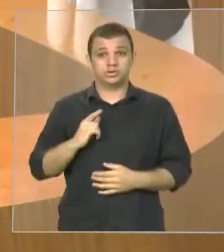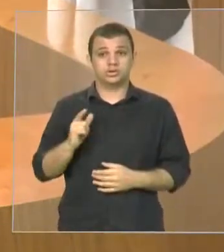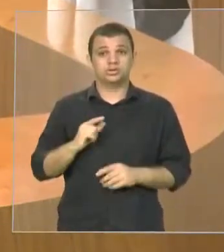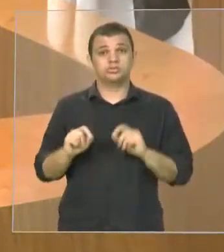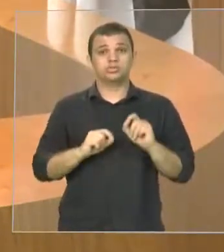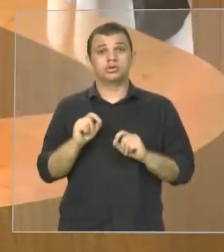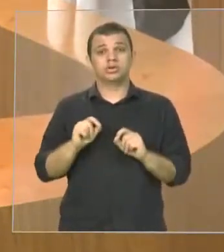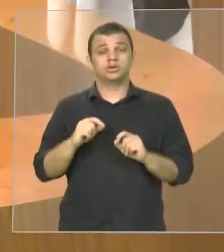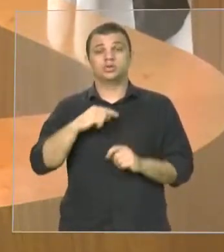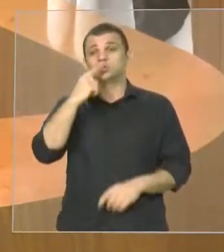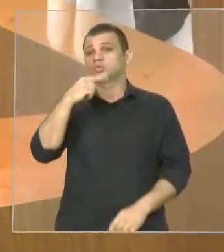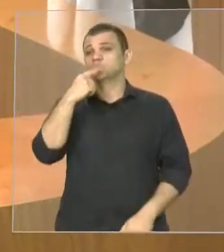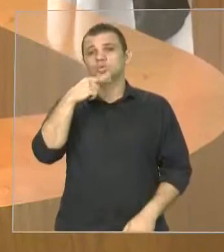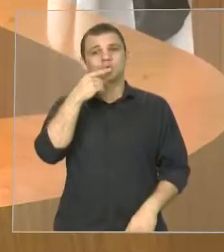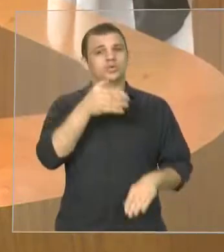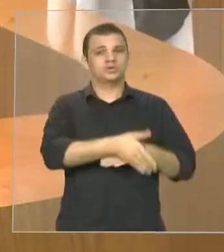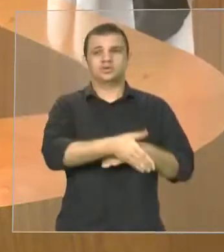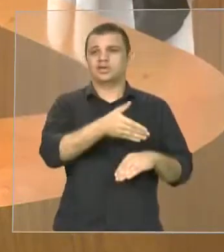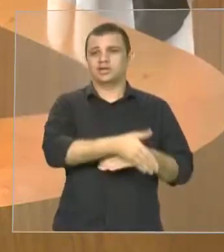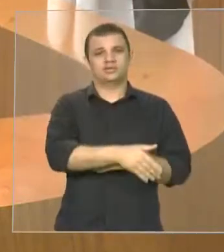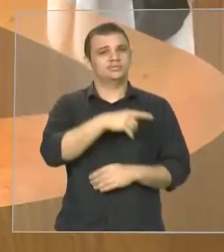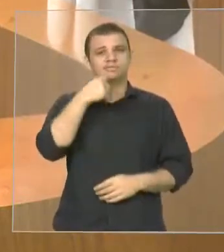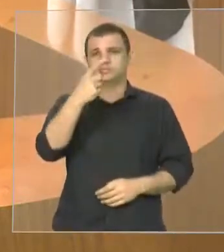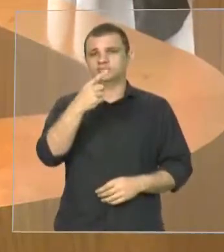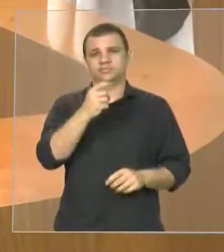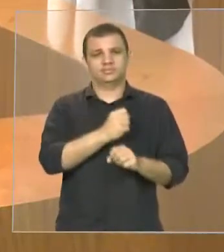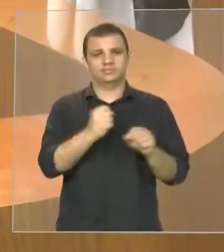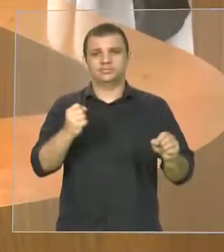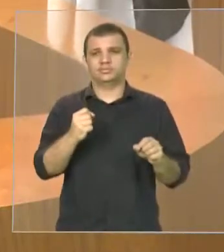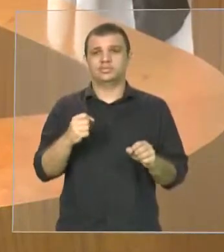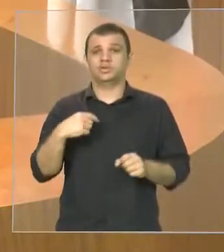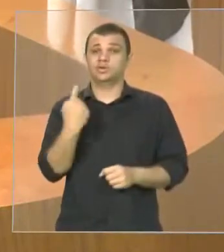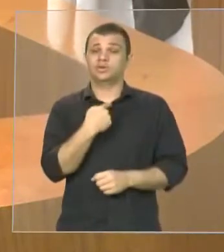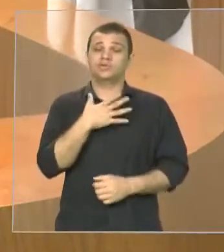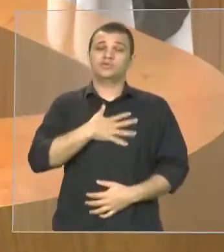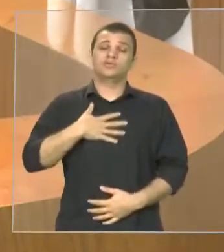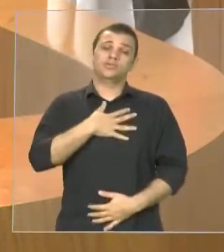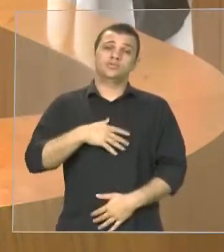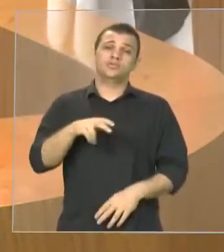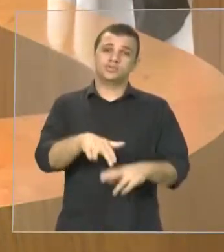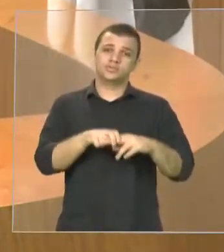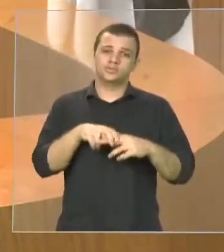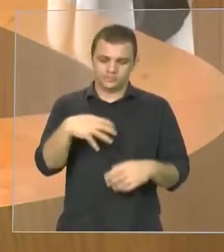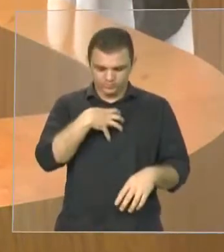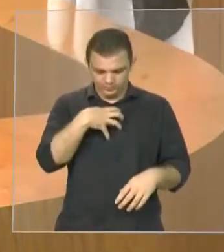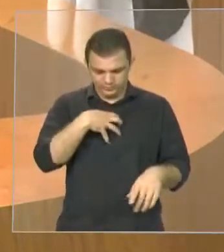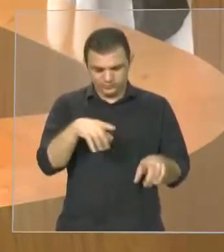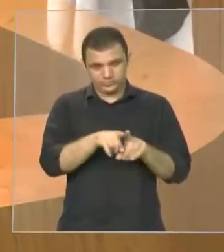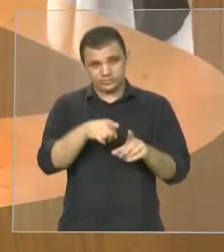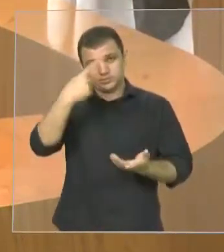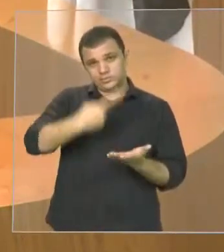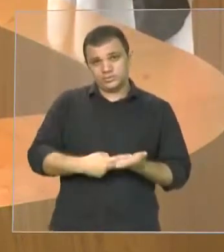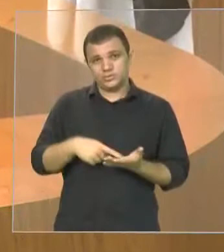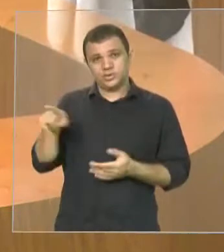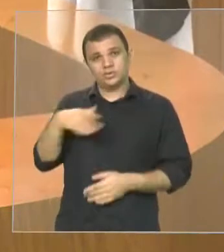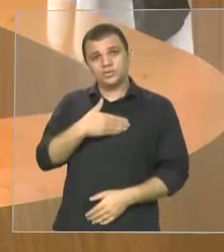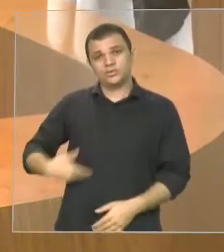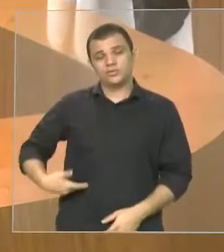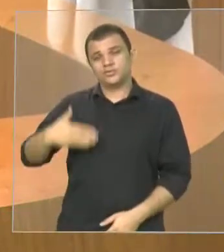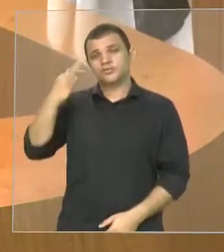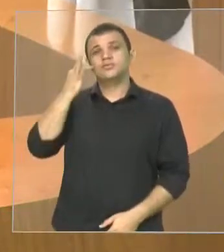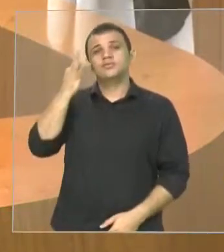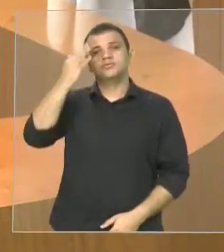intrafegável e nós estamos muito felizes com a sensibilidade e com o compromisso do governador Flávio Dino